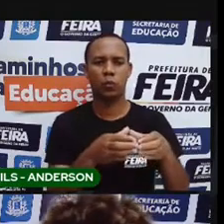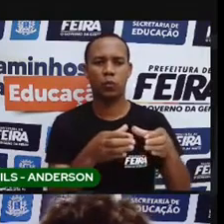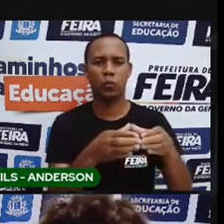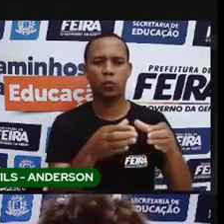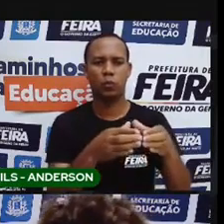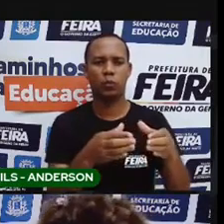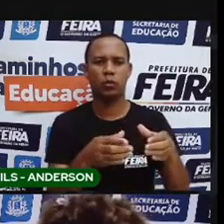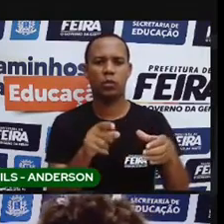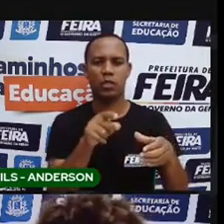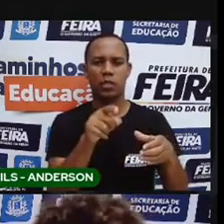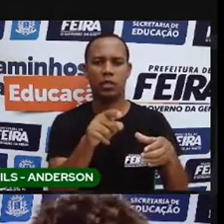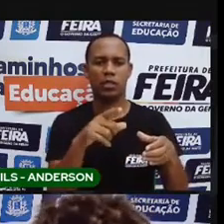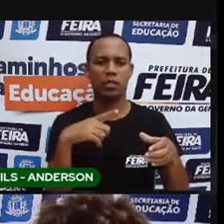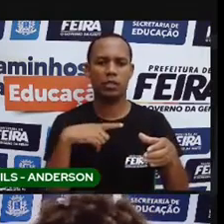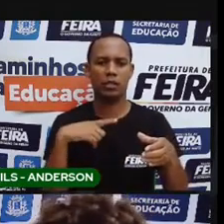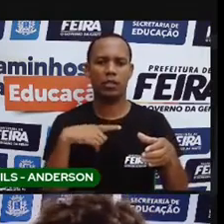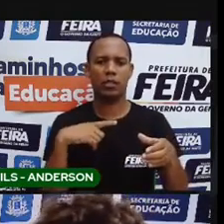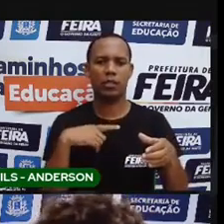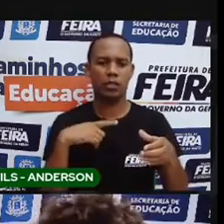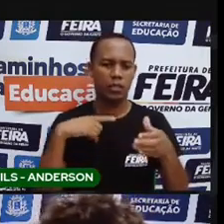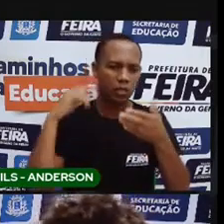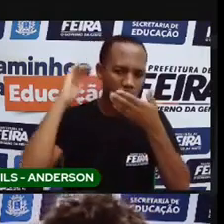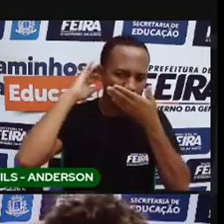indígena habitava cada uma dessas